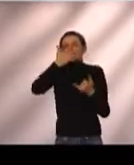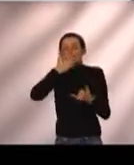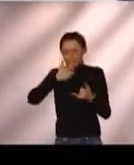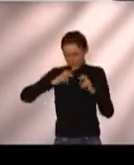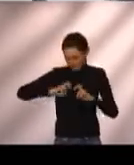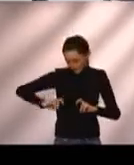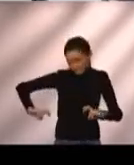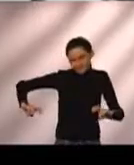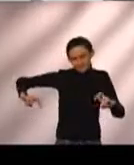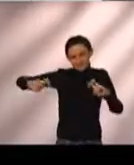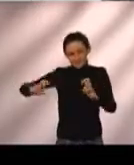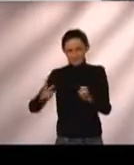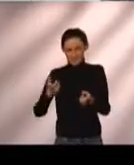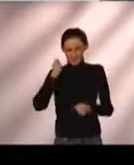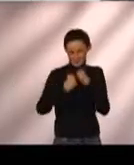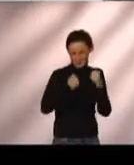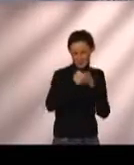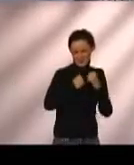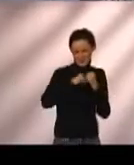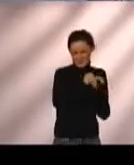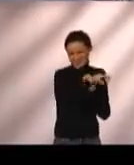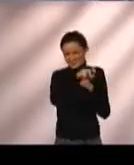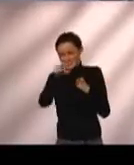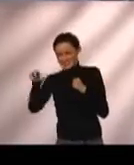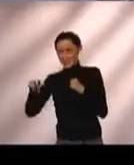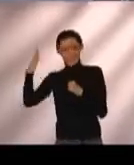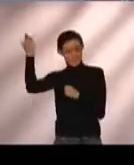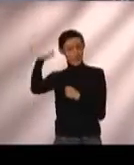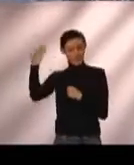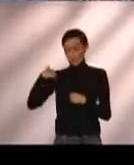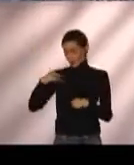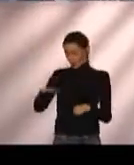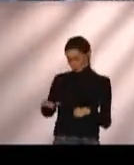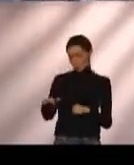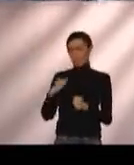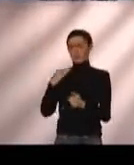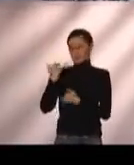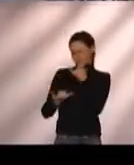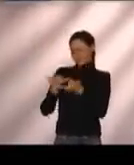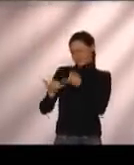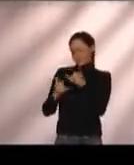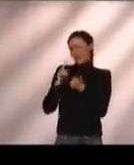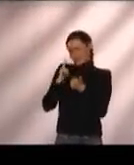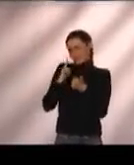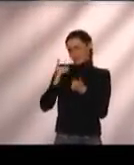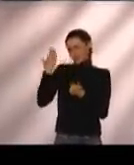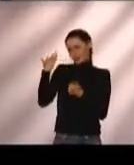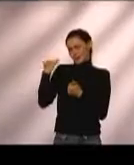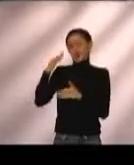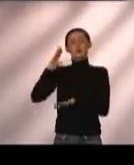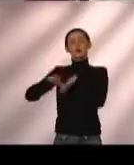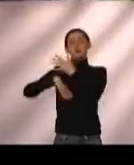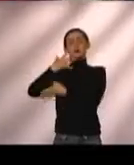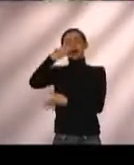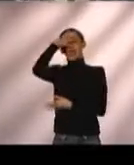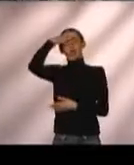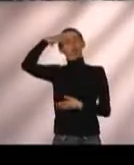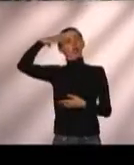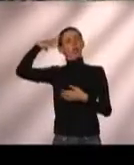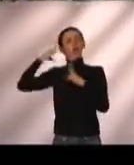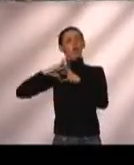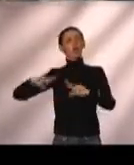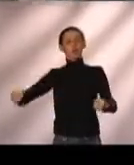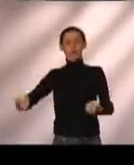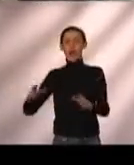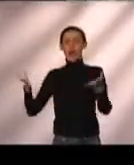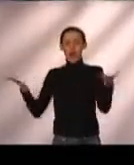vezes você brincava, no tempo que eu era criança eu brinquei de lenço atrás, no tempo que eu estive na escola eu brinquei uma, duas vezes, mas isso foi esquecido.